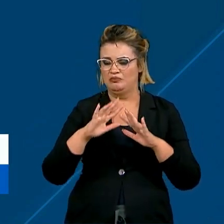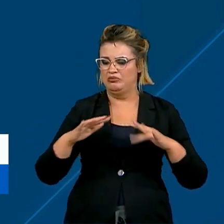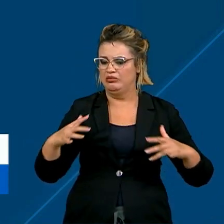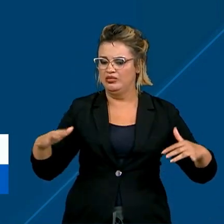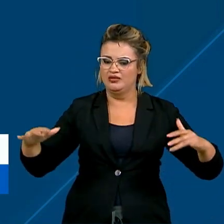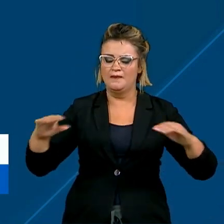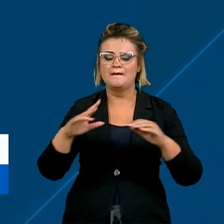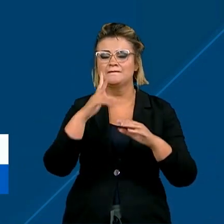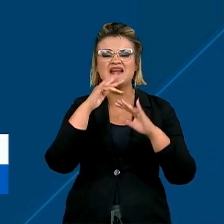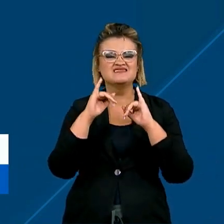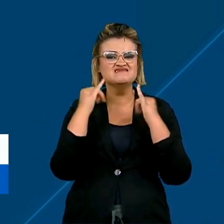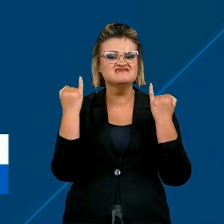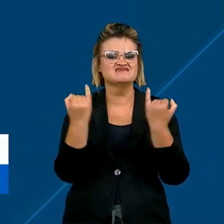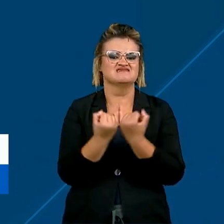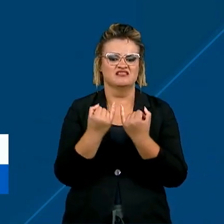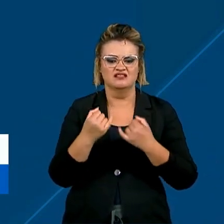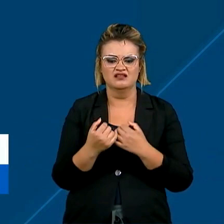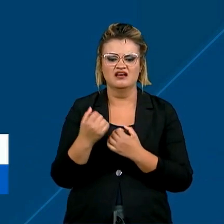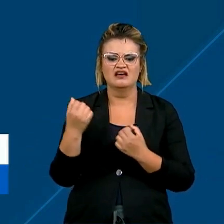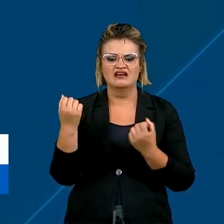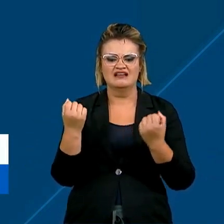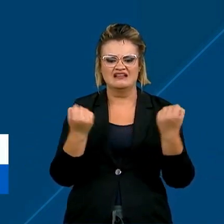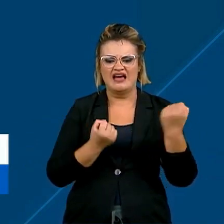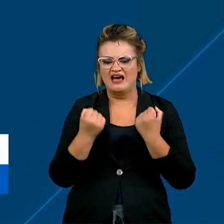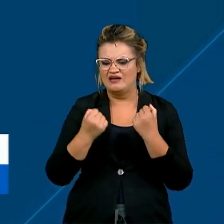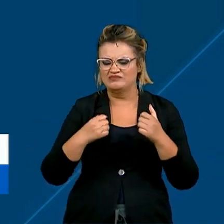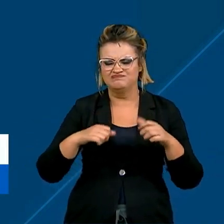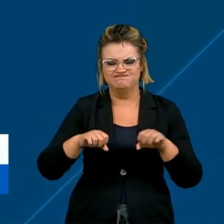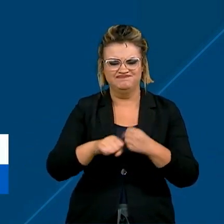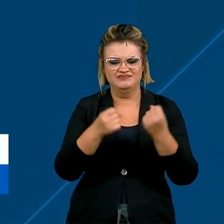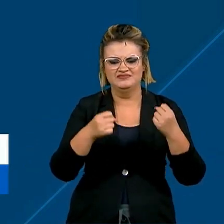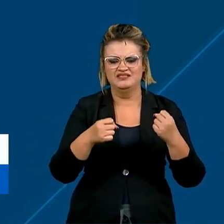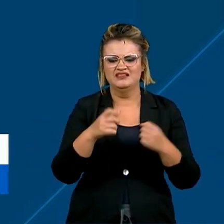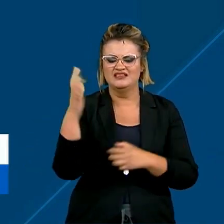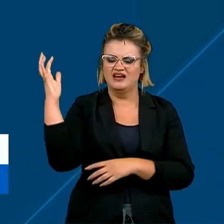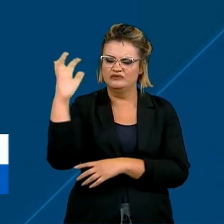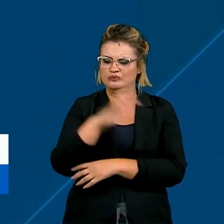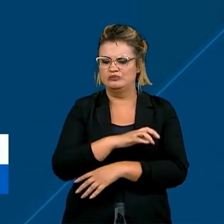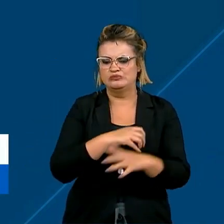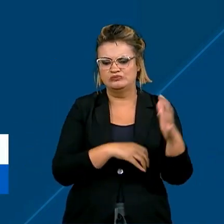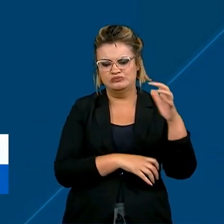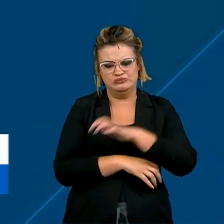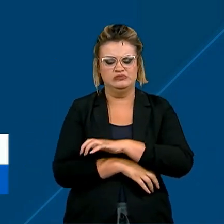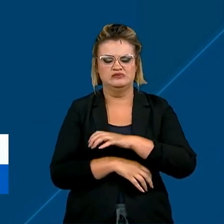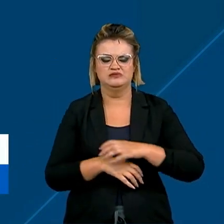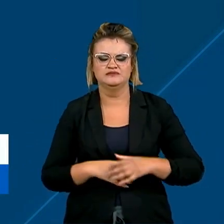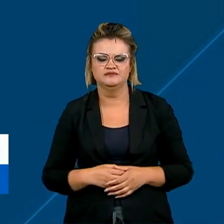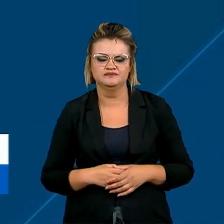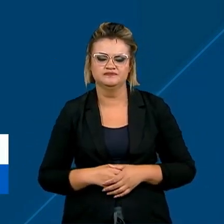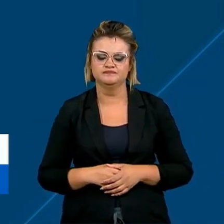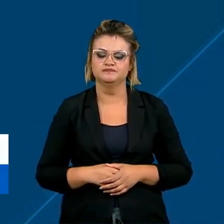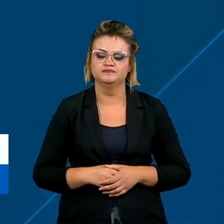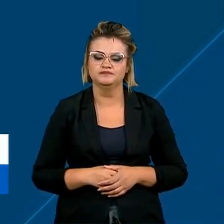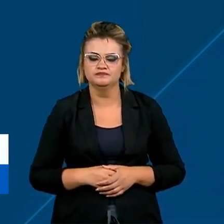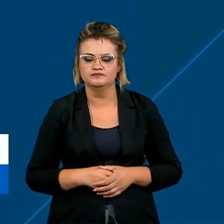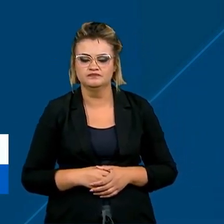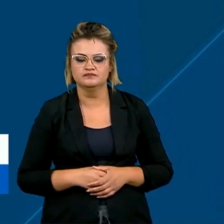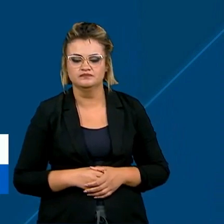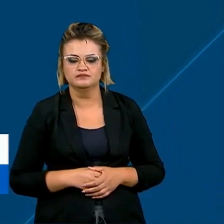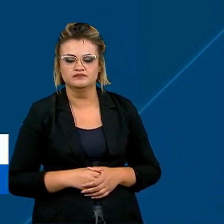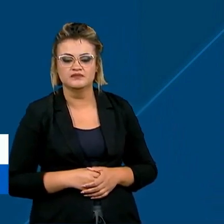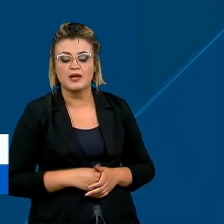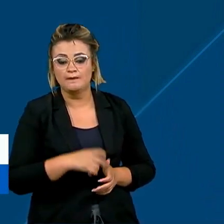Vídeos mostram carros destruídos e ruas bloqueadas por árvores que não resistiram aos fortes ventos.